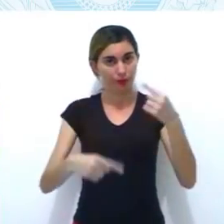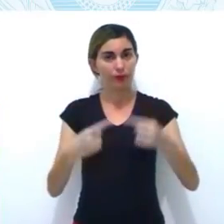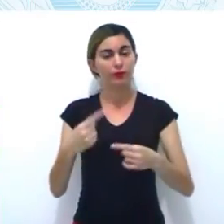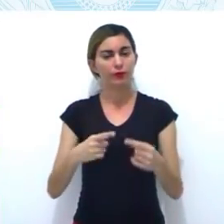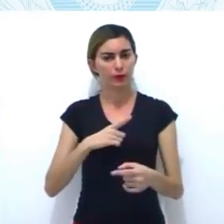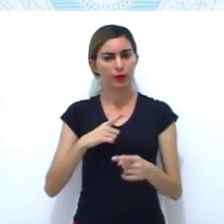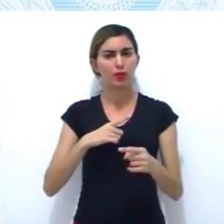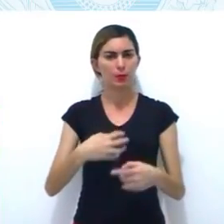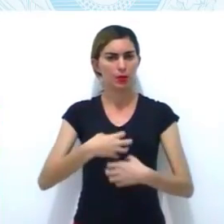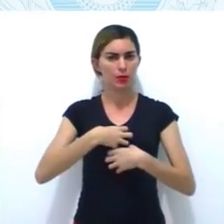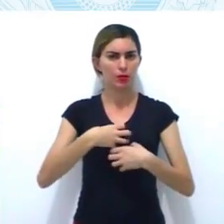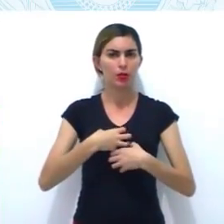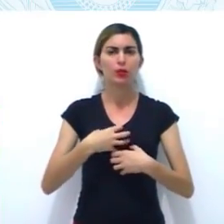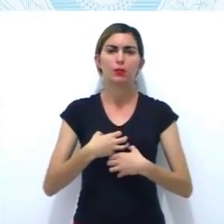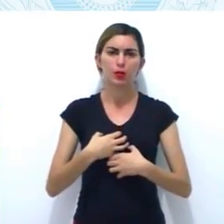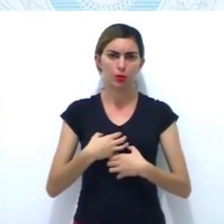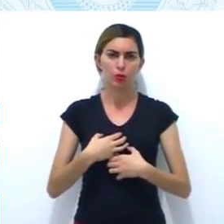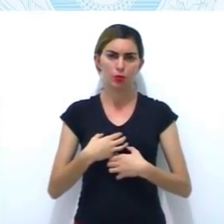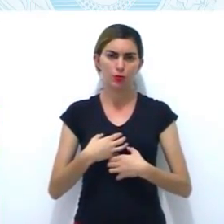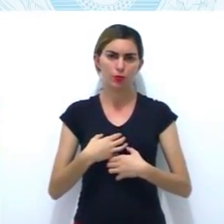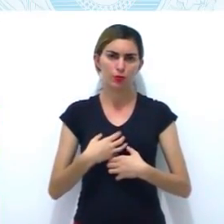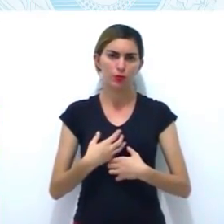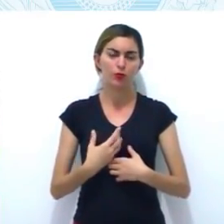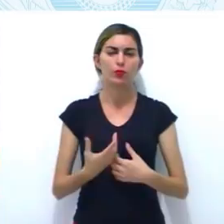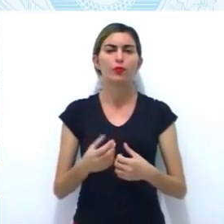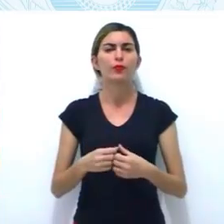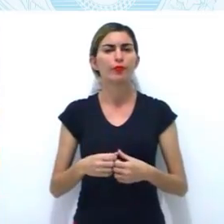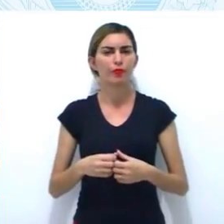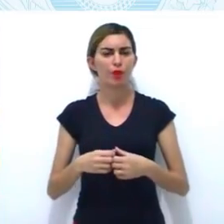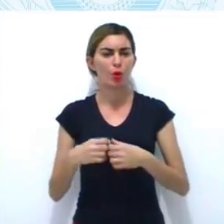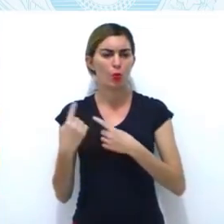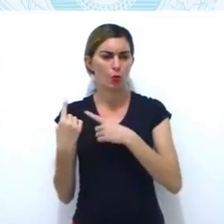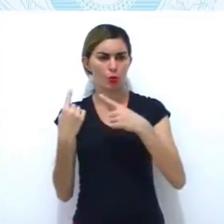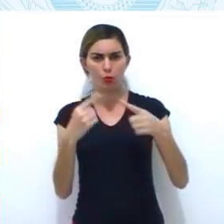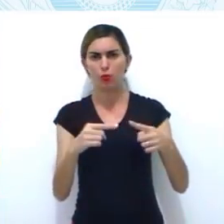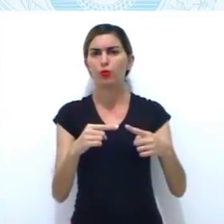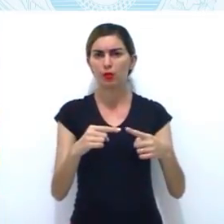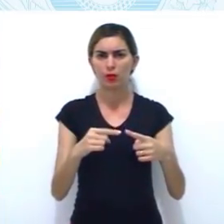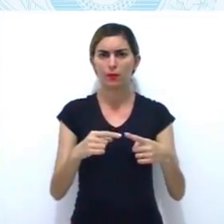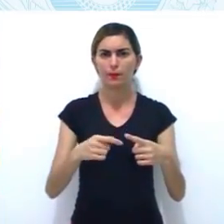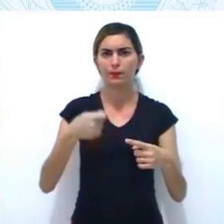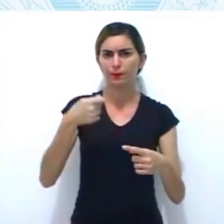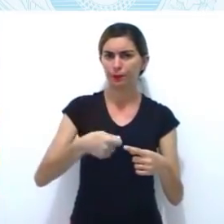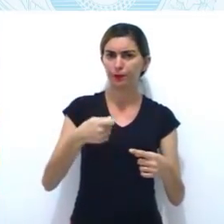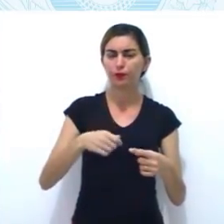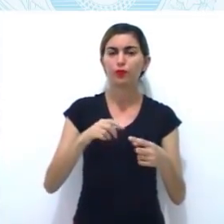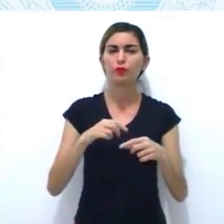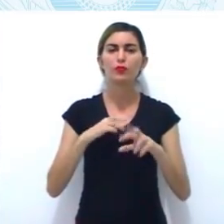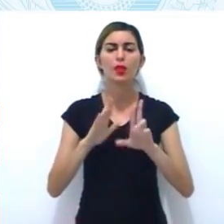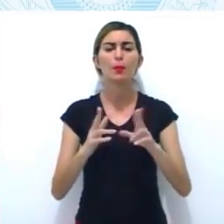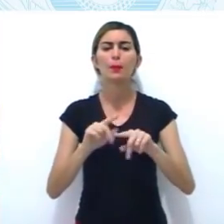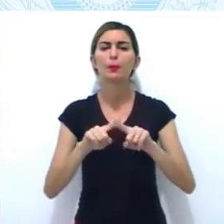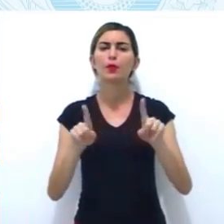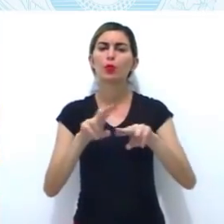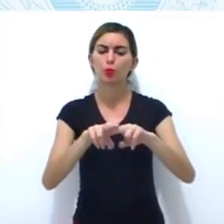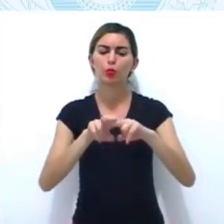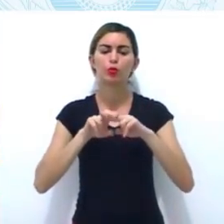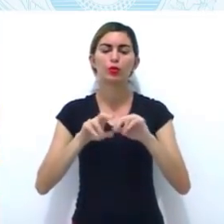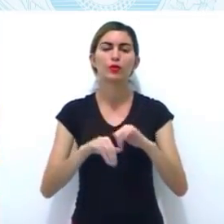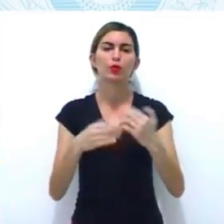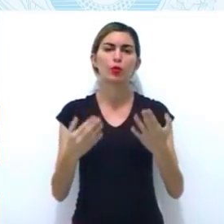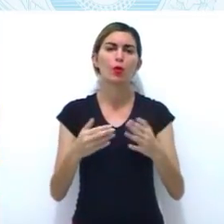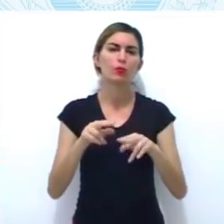com um forte sentimento contrário à dominação colonial, quais foram as principais causas desse movimento?